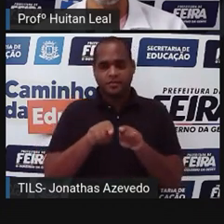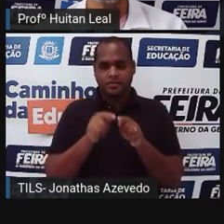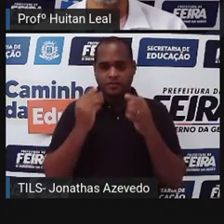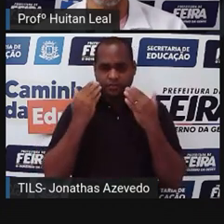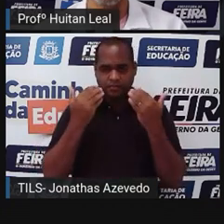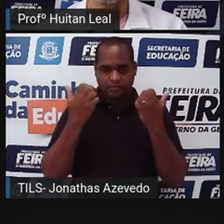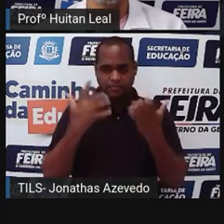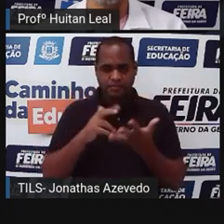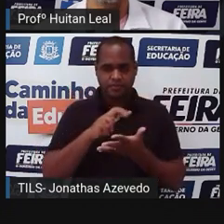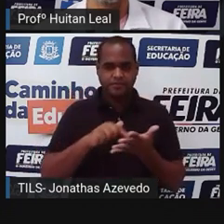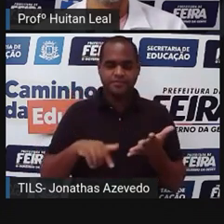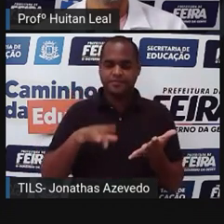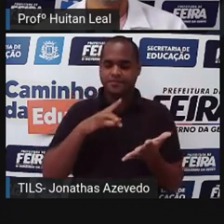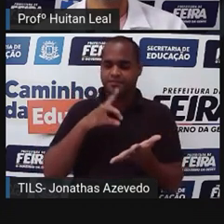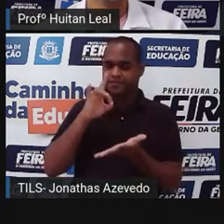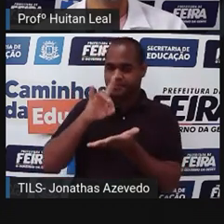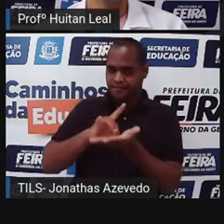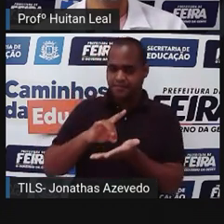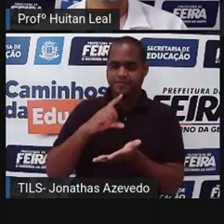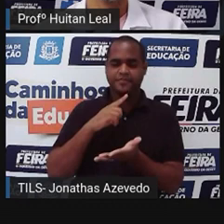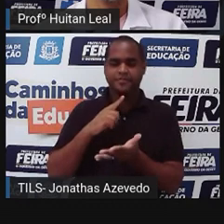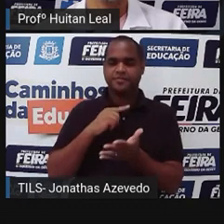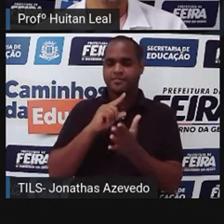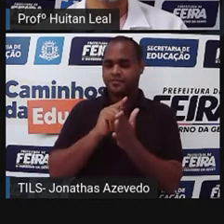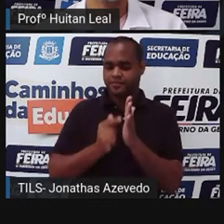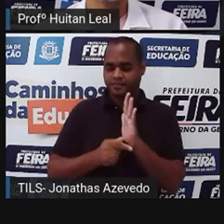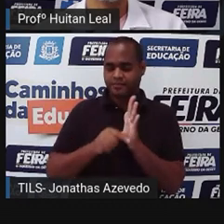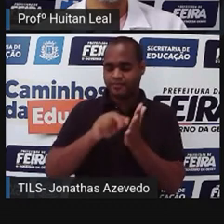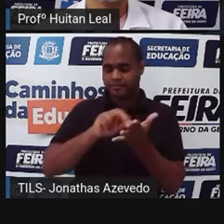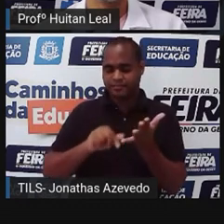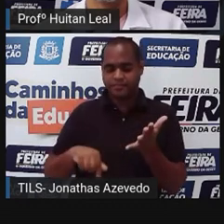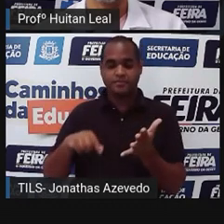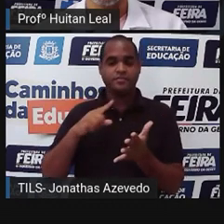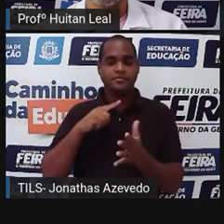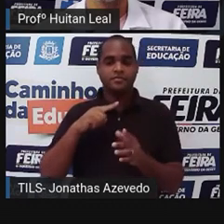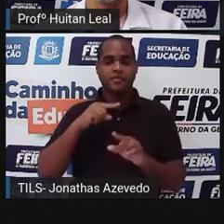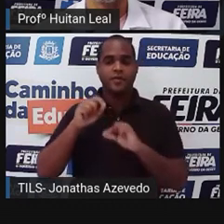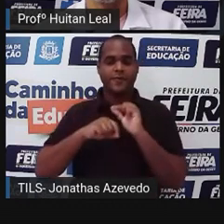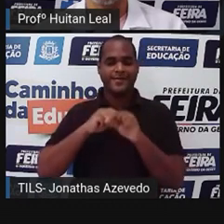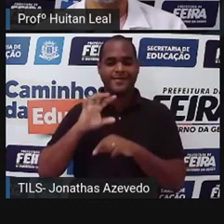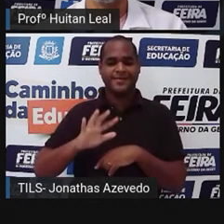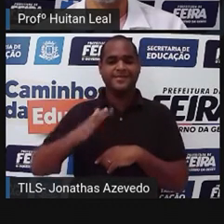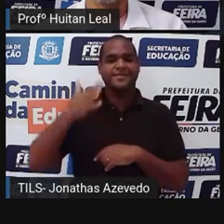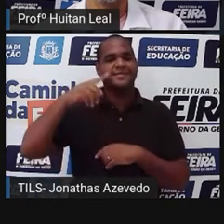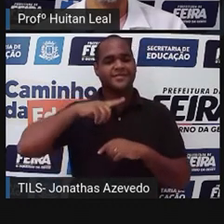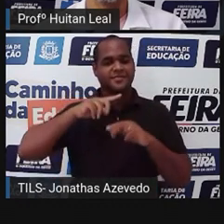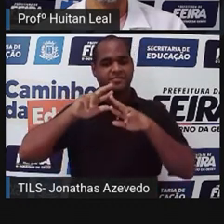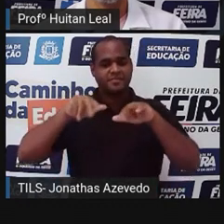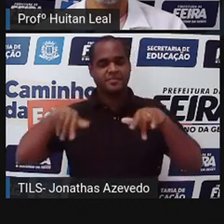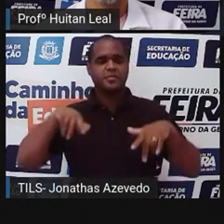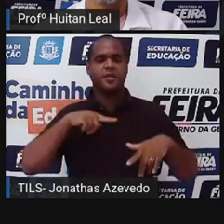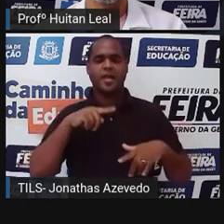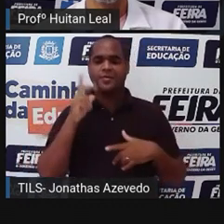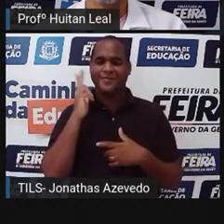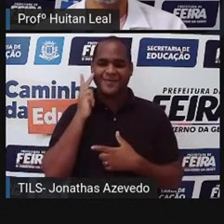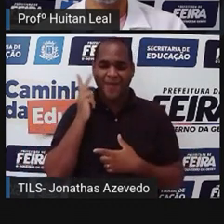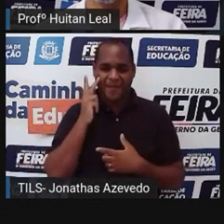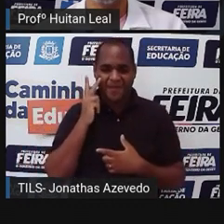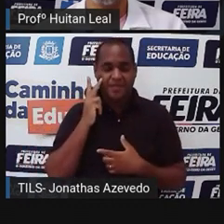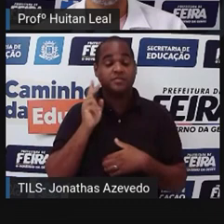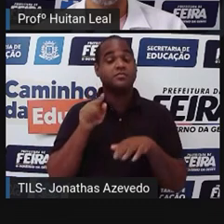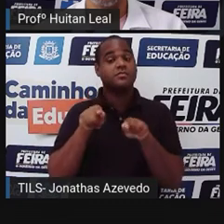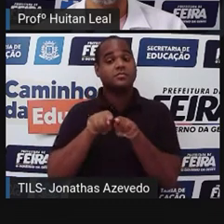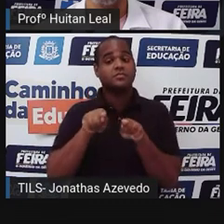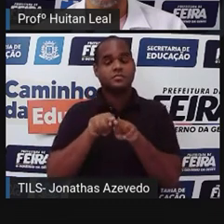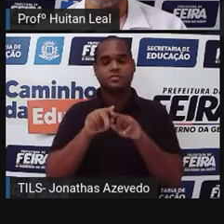elementos da realidade. Nesse gênero, os eventos inusitados, estranhos, incomuns, ou aparentemente